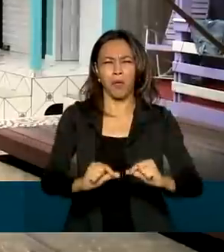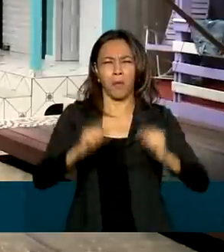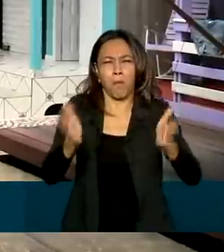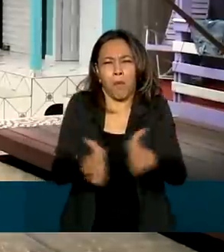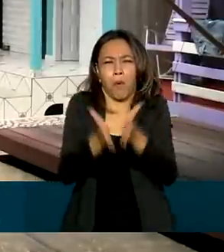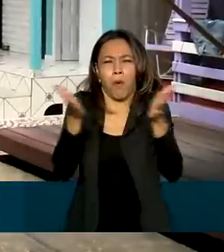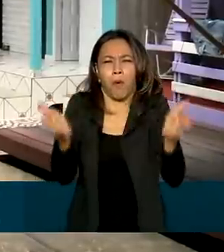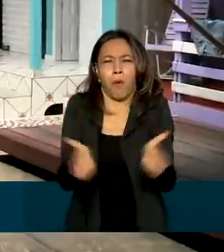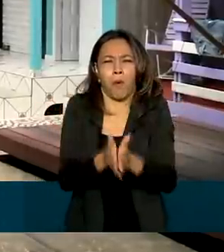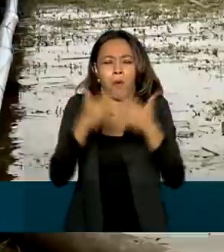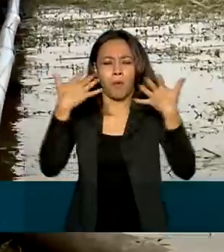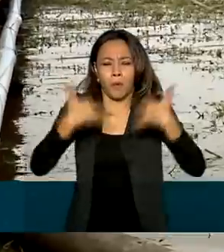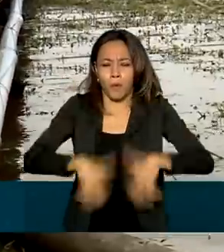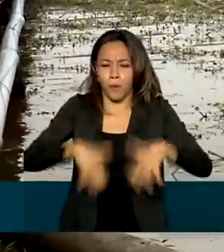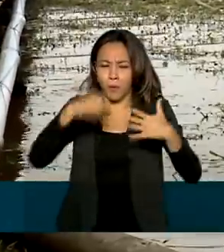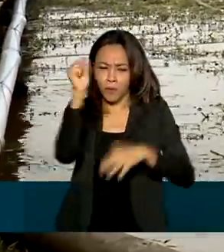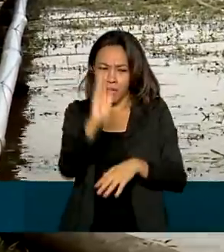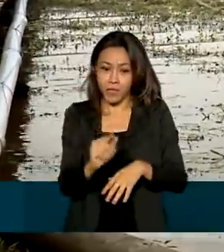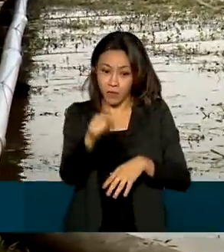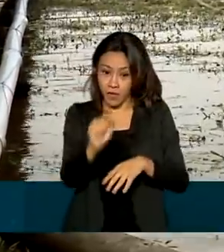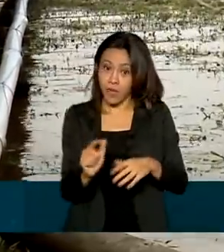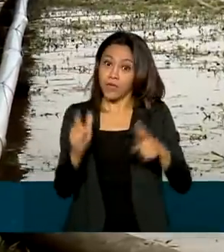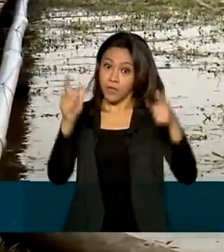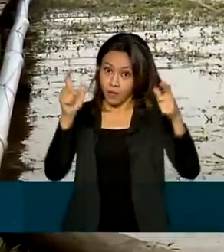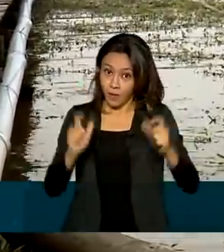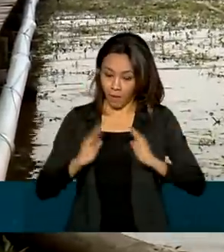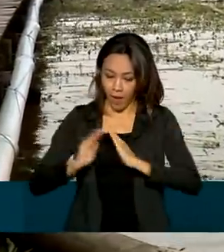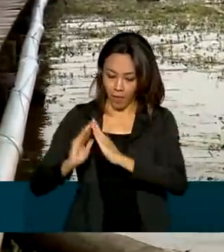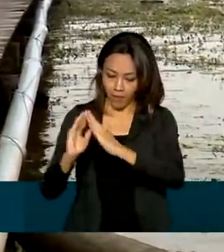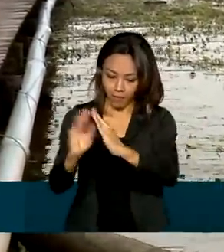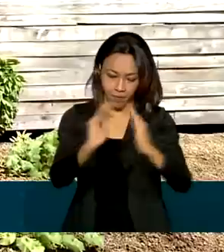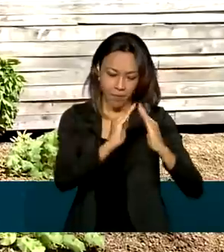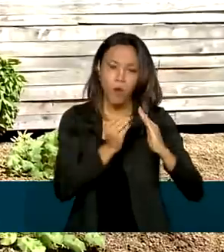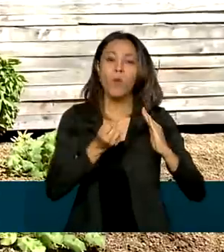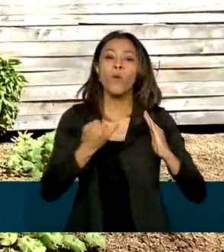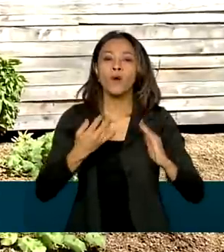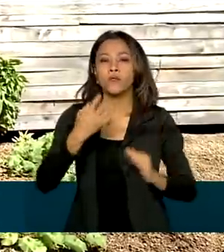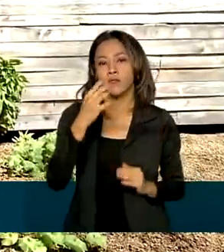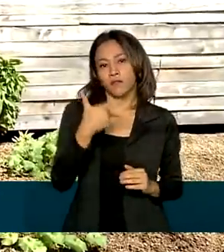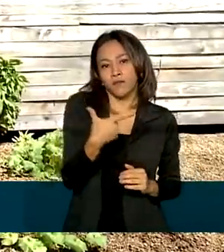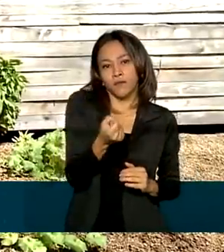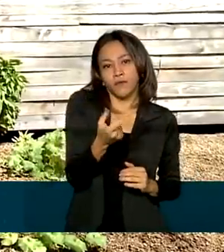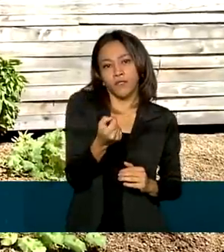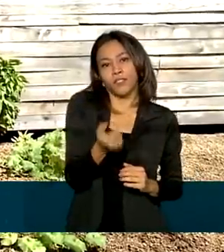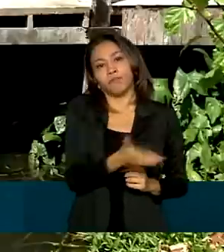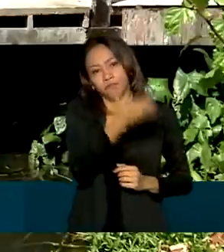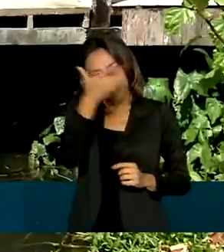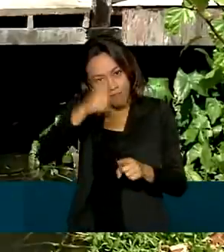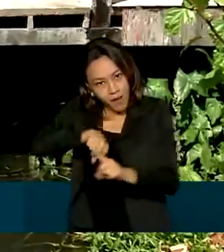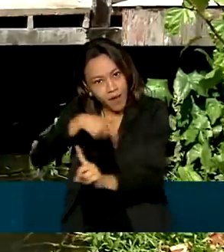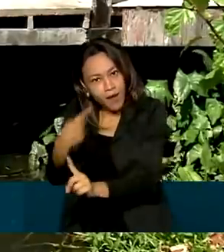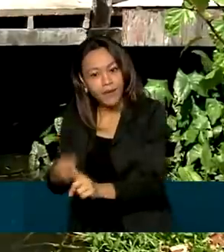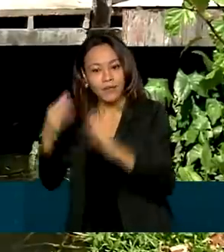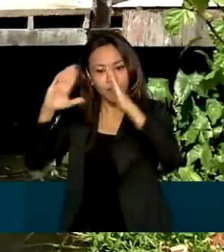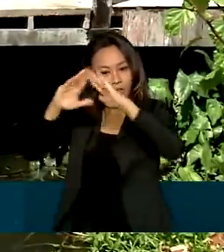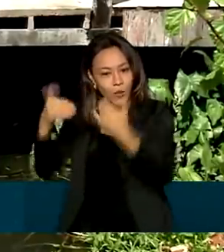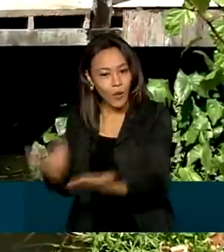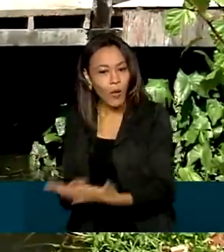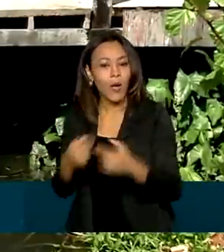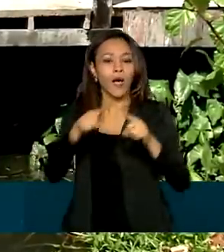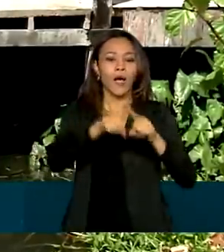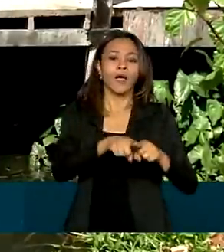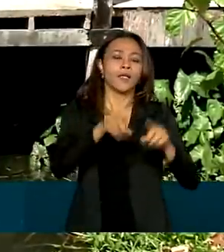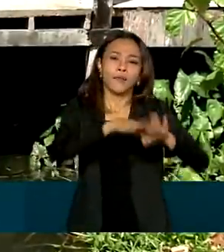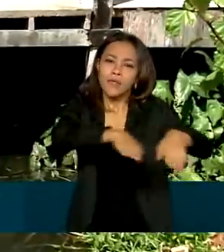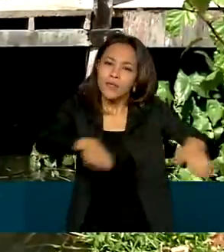humano do país. A vila sustentável terá 20 casas, mais serviços públicos, como escola, creche